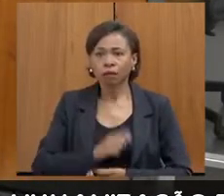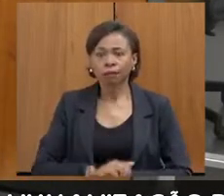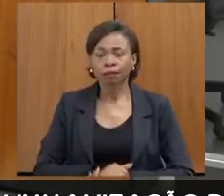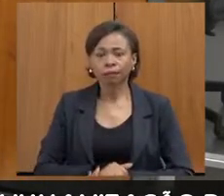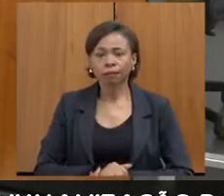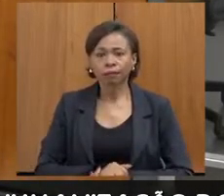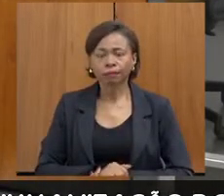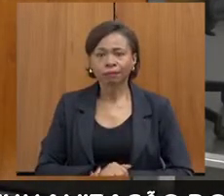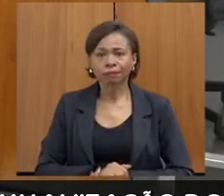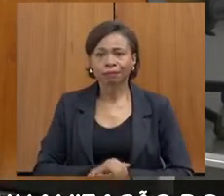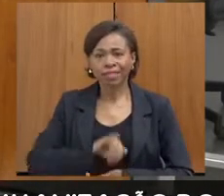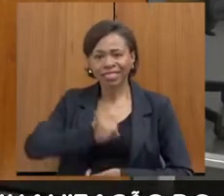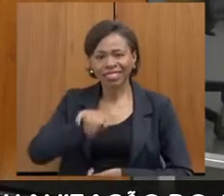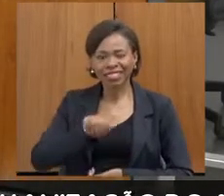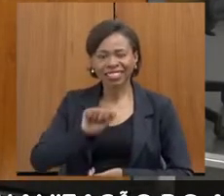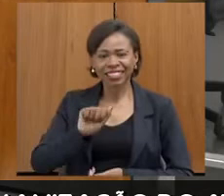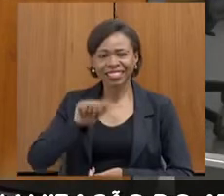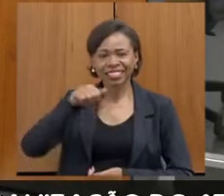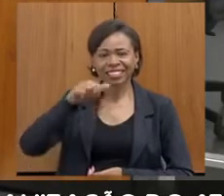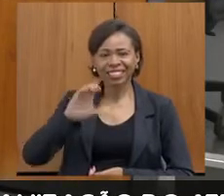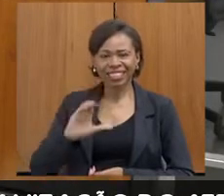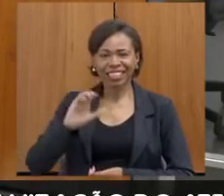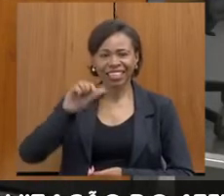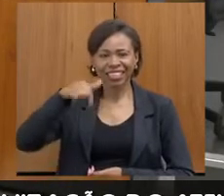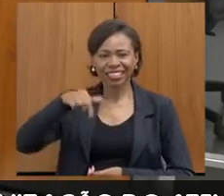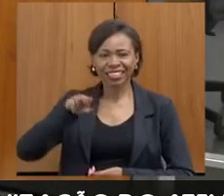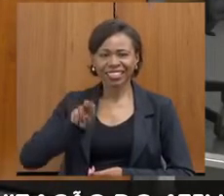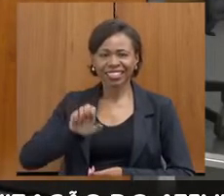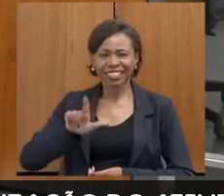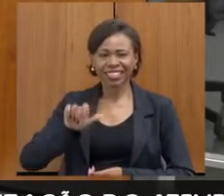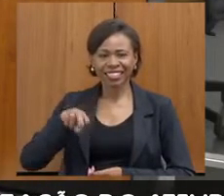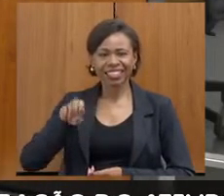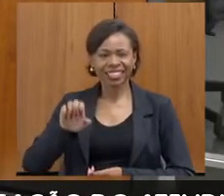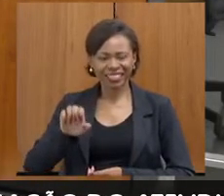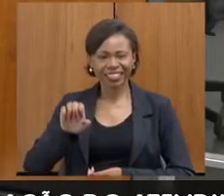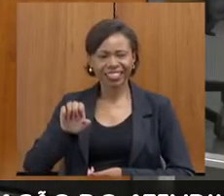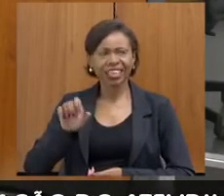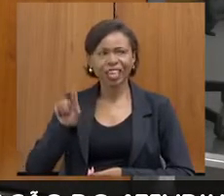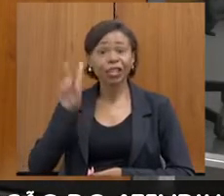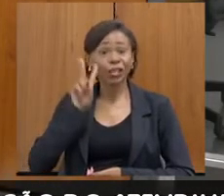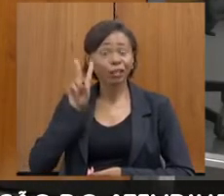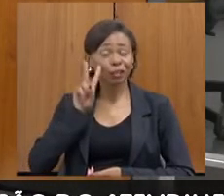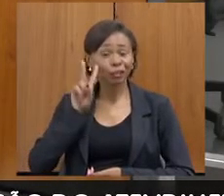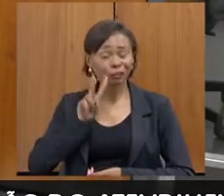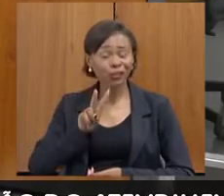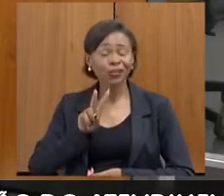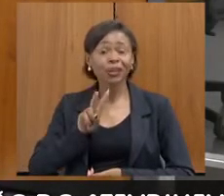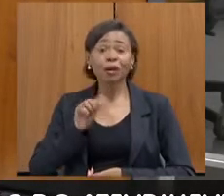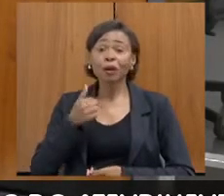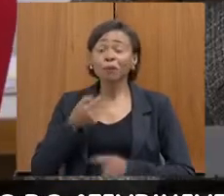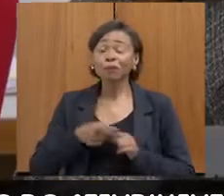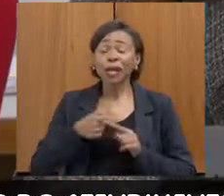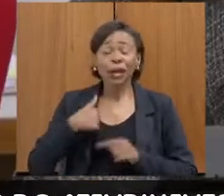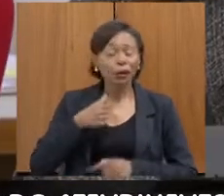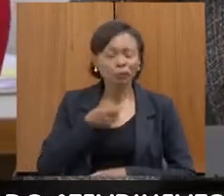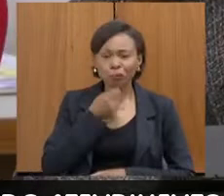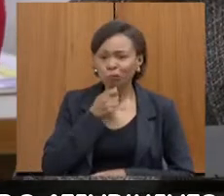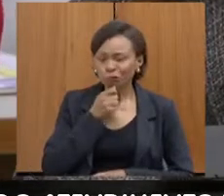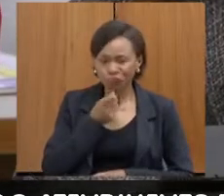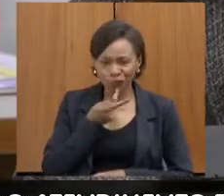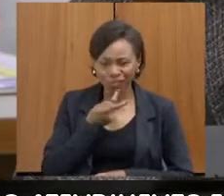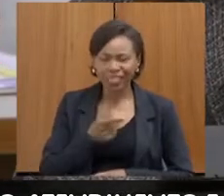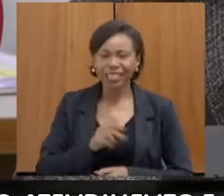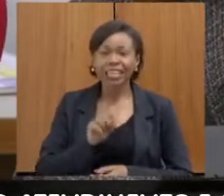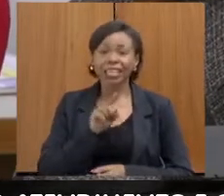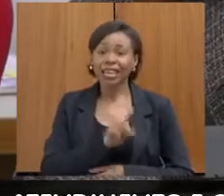Até a Jaqueline, que é a nossa investigadora, ela lembrou aqui de destacar para a gente que eu não cheguei a falar, é que, apesar da Dean,